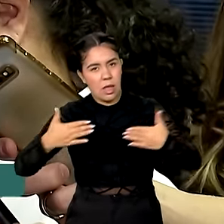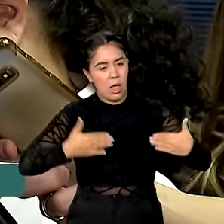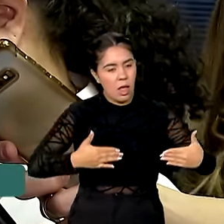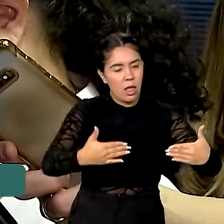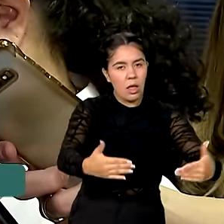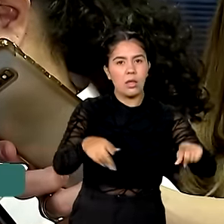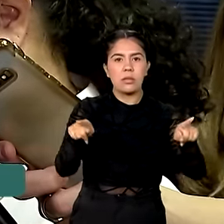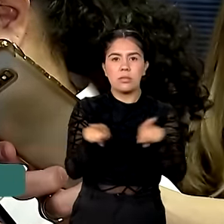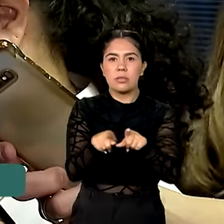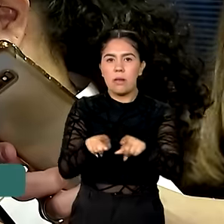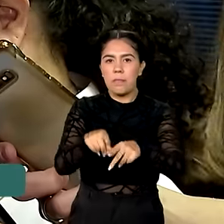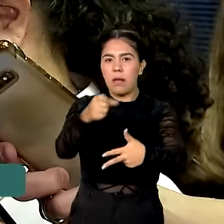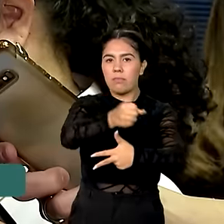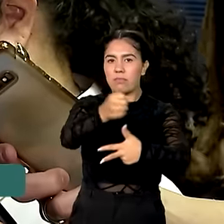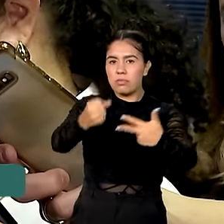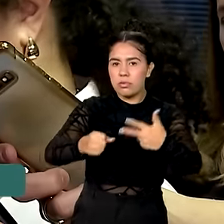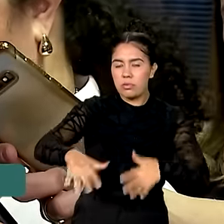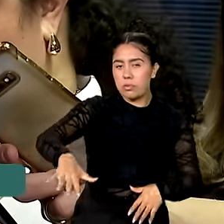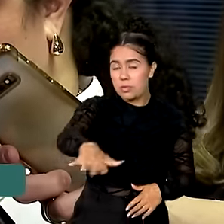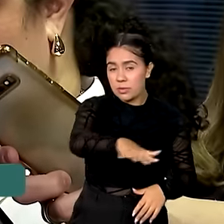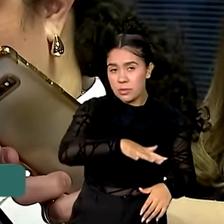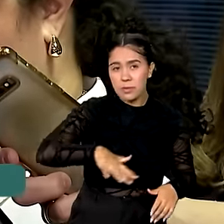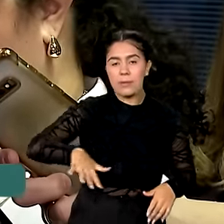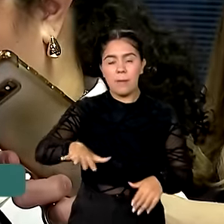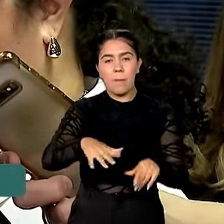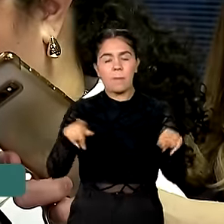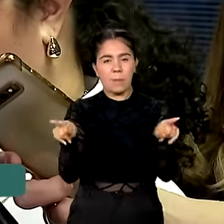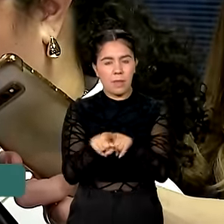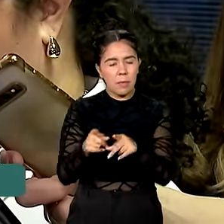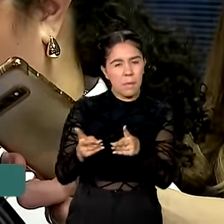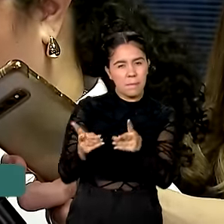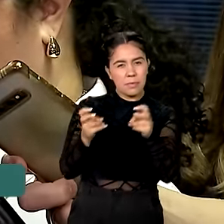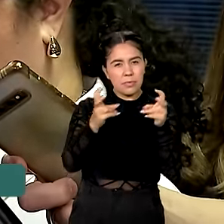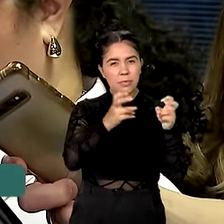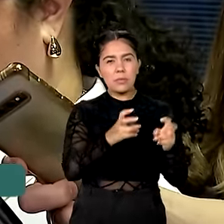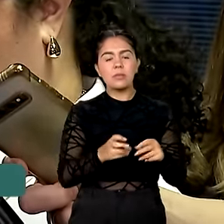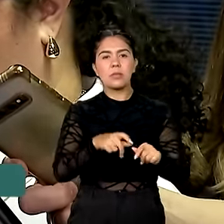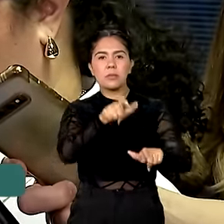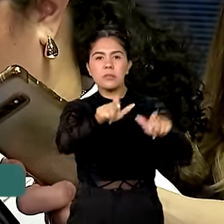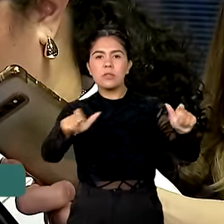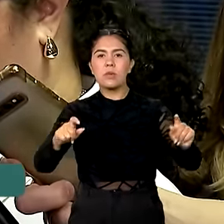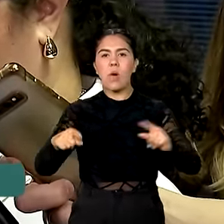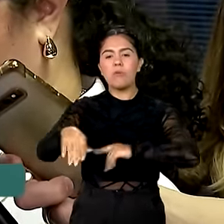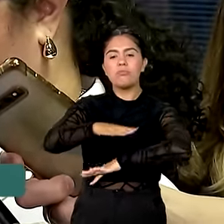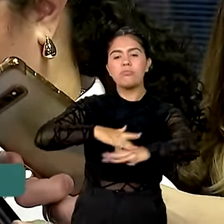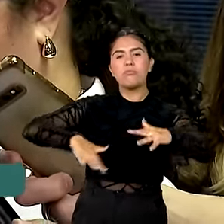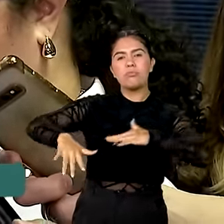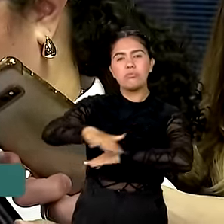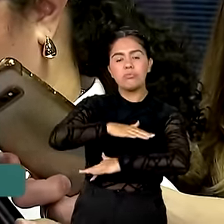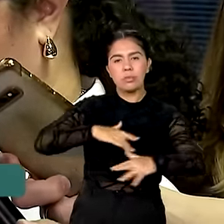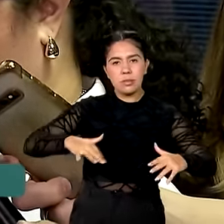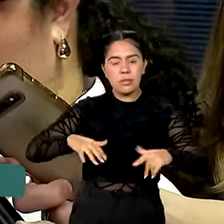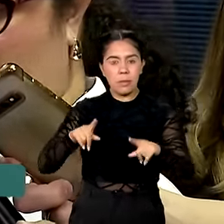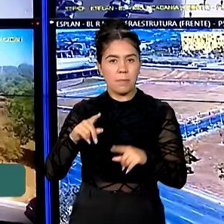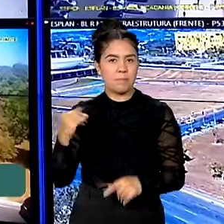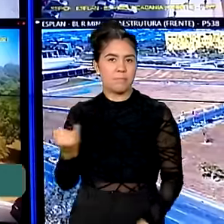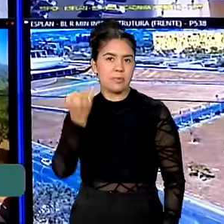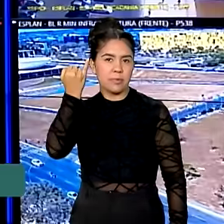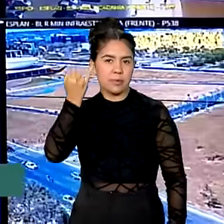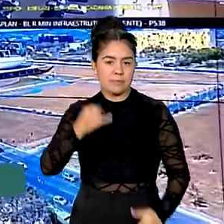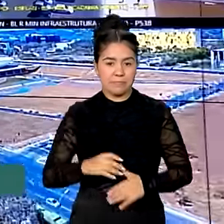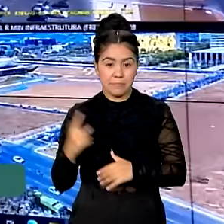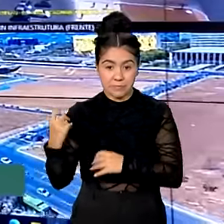da Praça dos Três Poderes. Então a identificação de pessoas que por ali circulam, ou a possibilidade de identificação dessas pessoas, para nós é essencial.